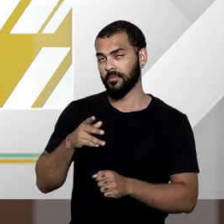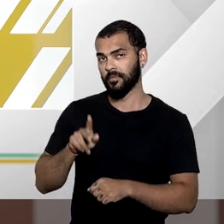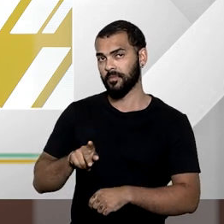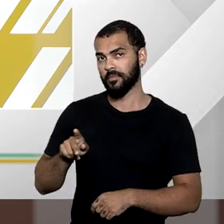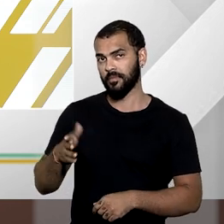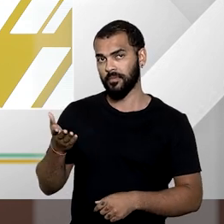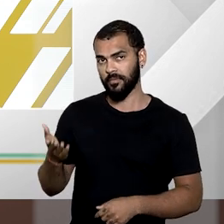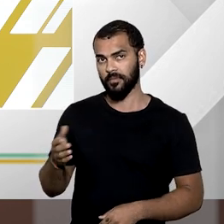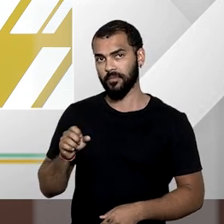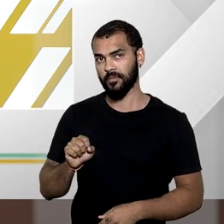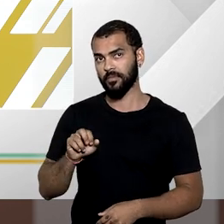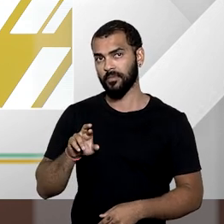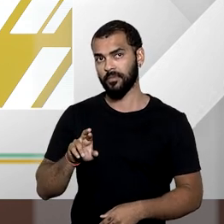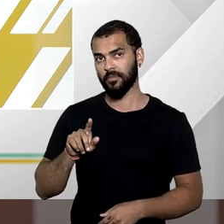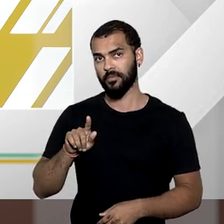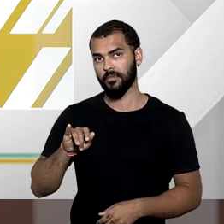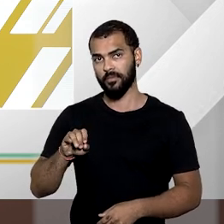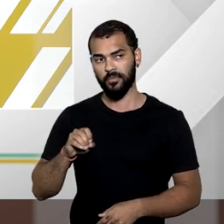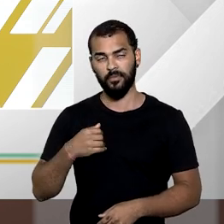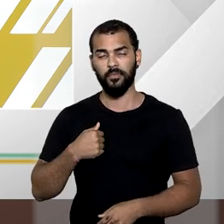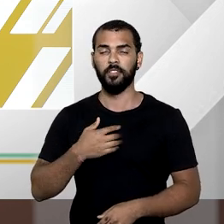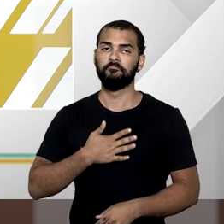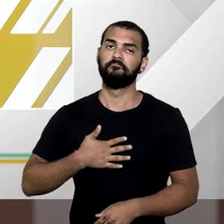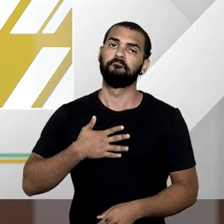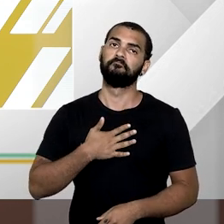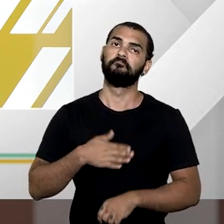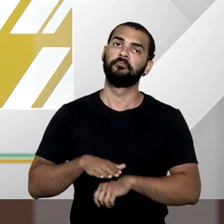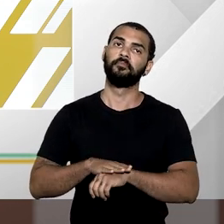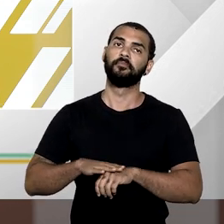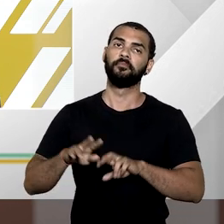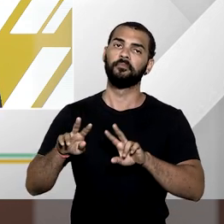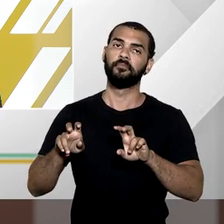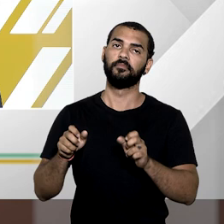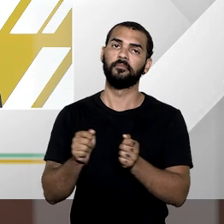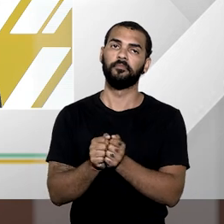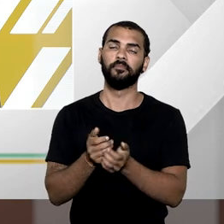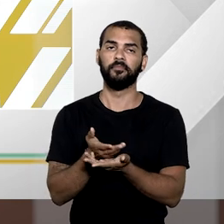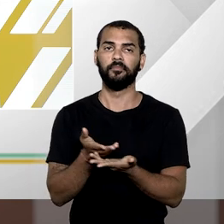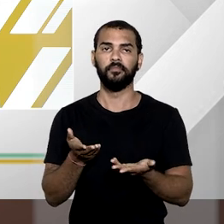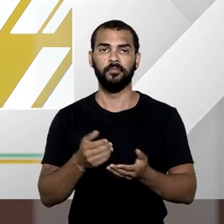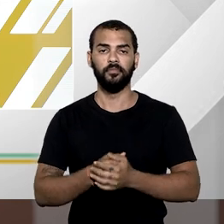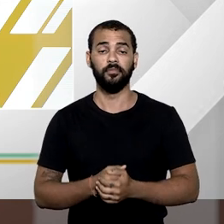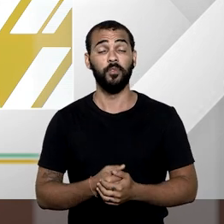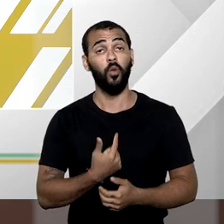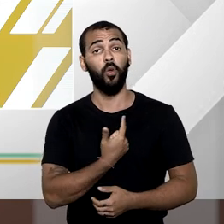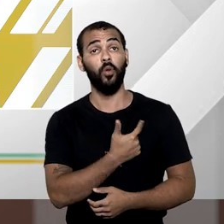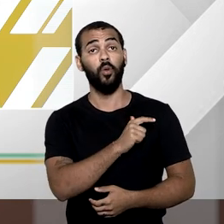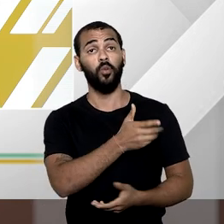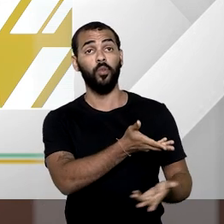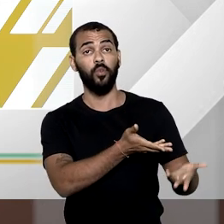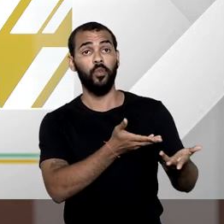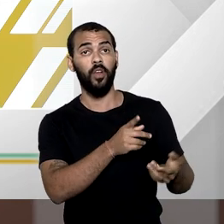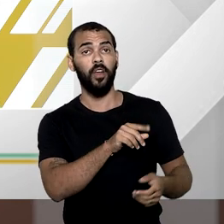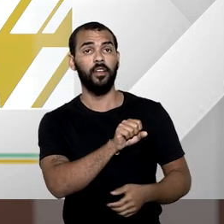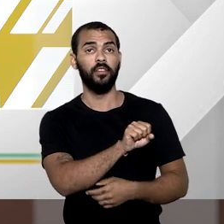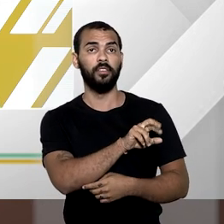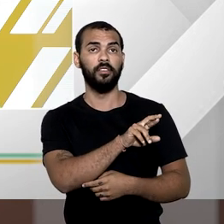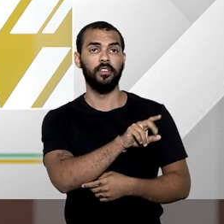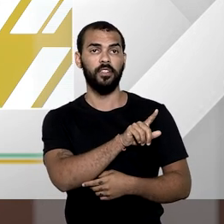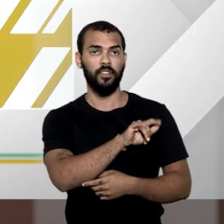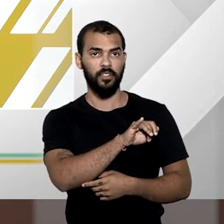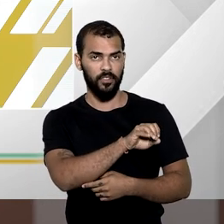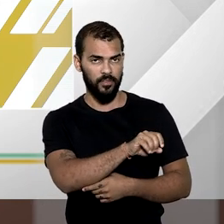cumprimento. Para mim vai ser uma satisfação conversar do tema com vocês. Nosso outro convidado é Sérgio